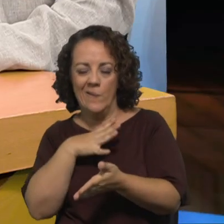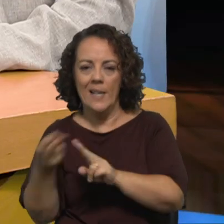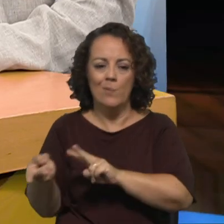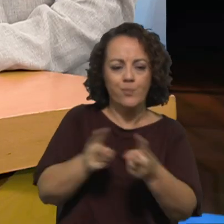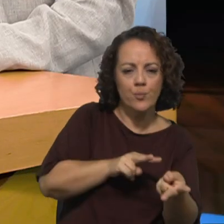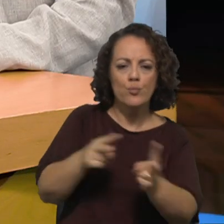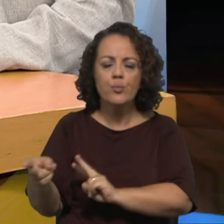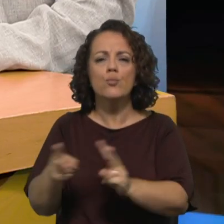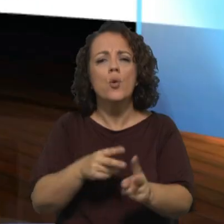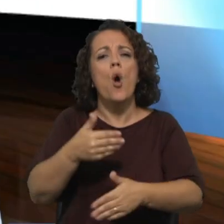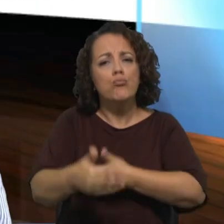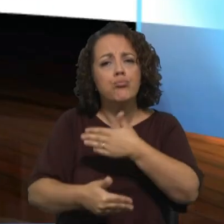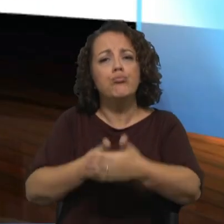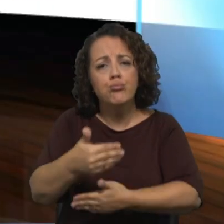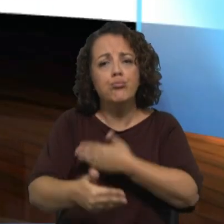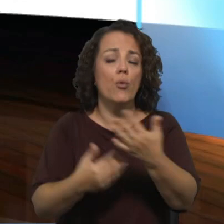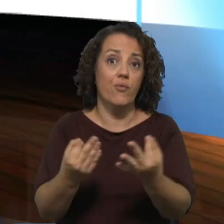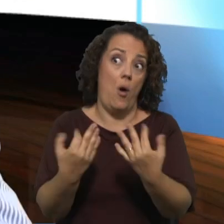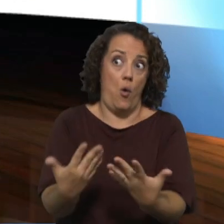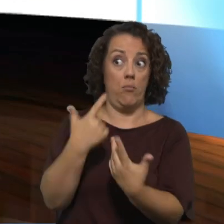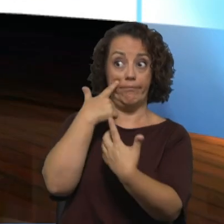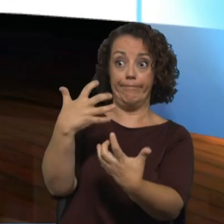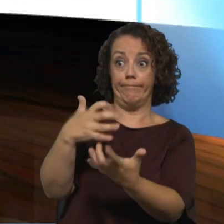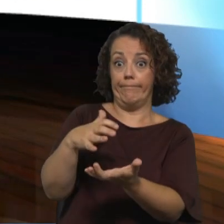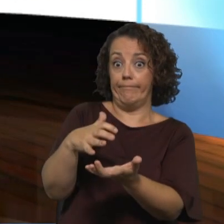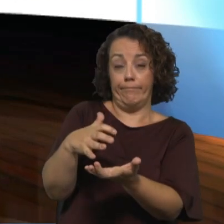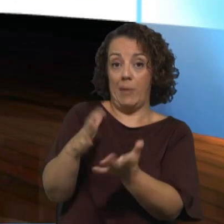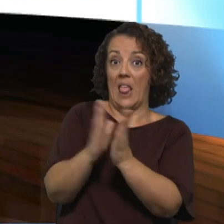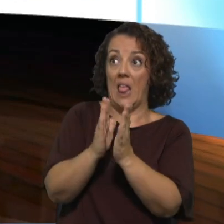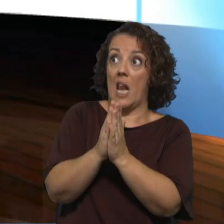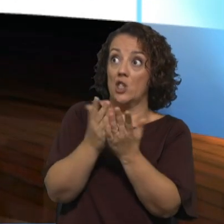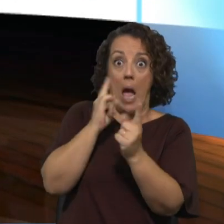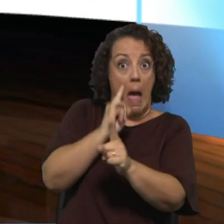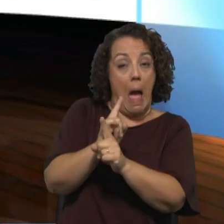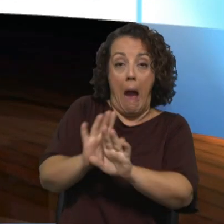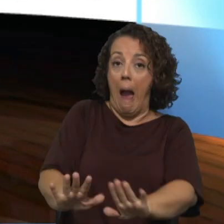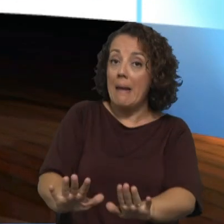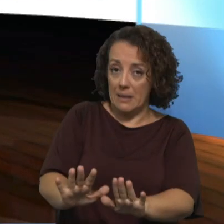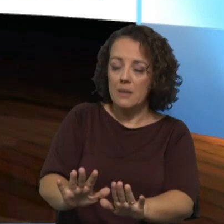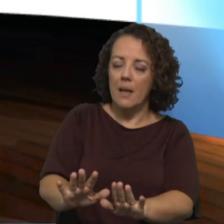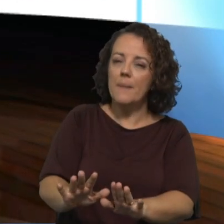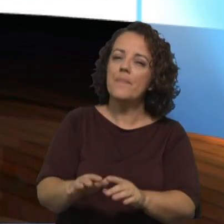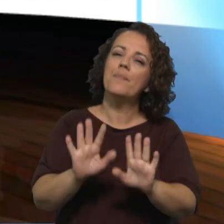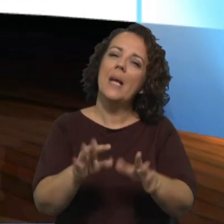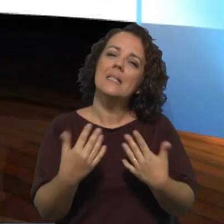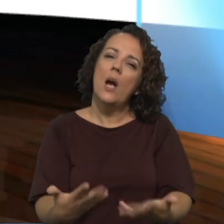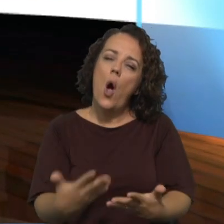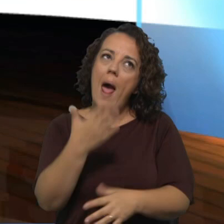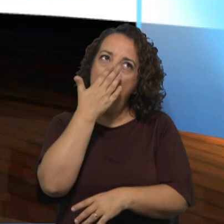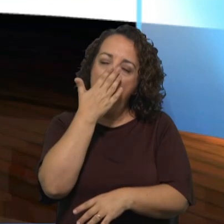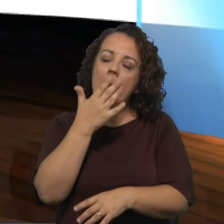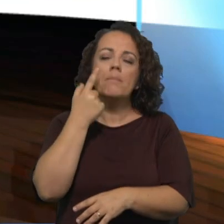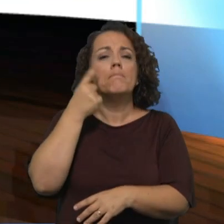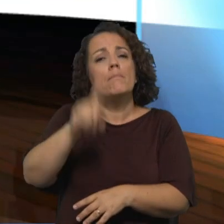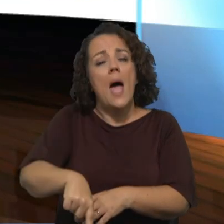acompanhar os tempos. E a prova é que se mantém cá, não é? Portanto, este é mais um tempo de adaptação, mais um tempo